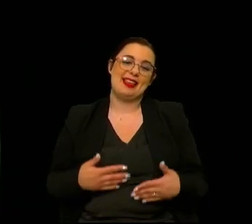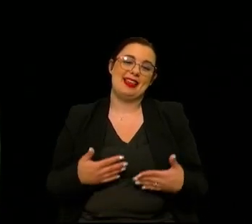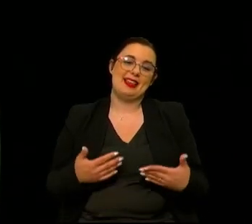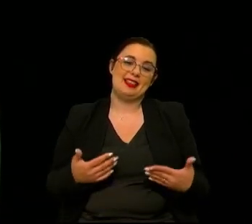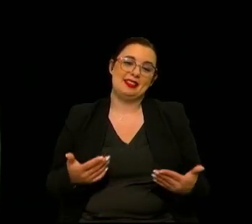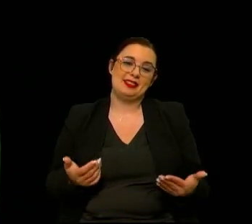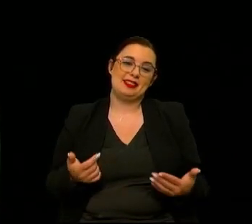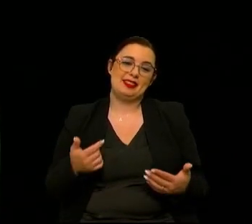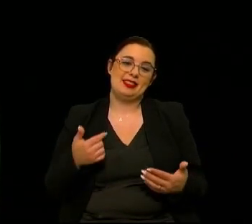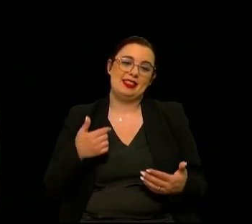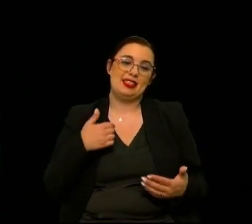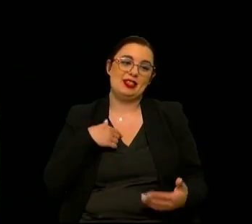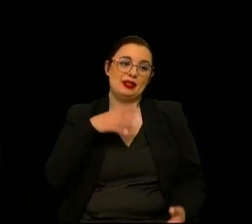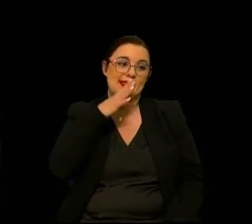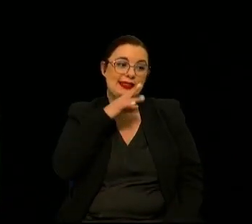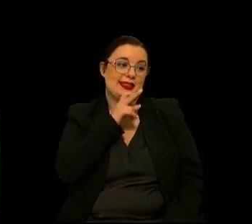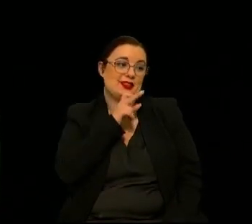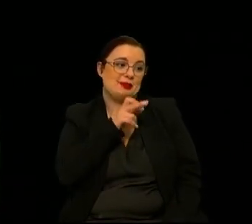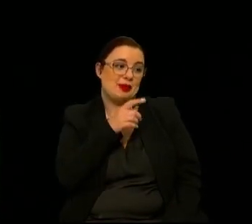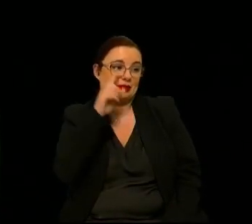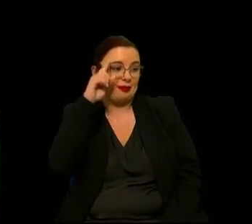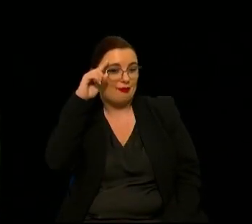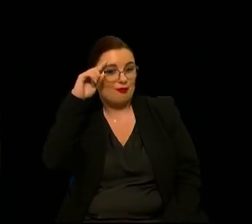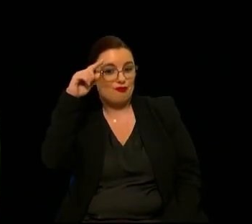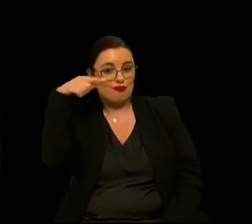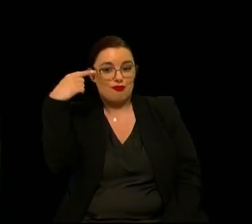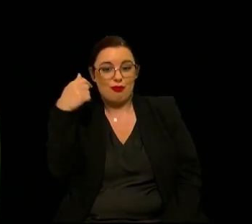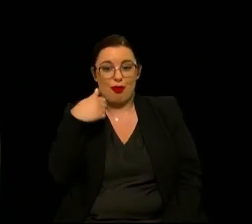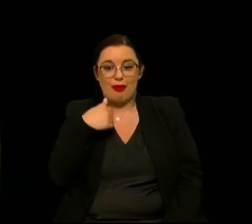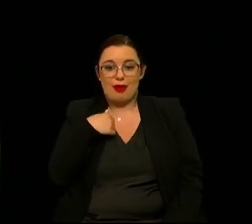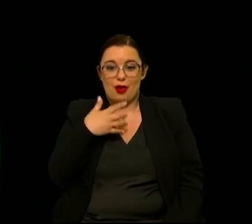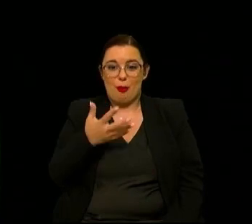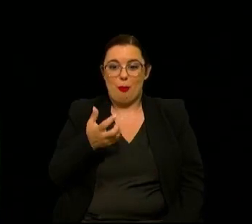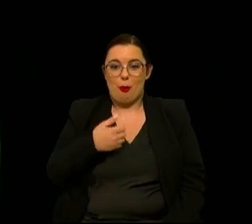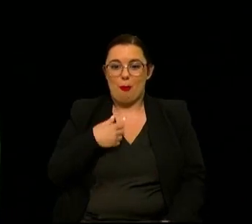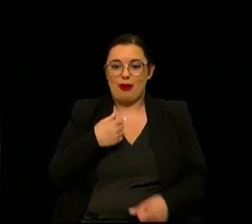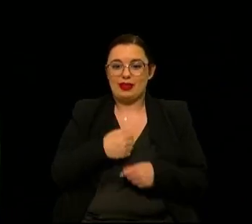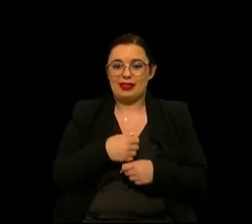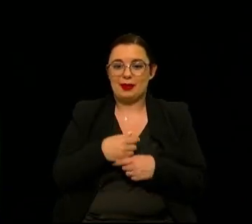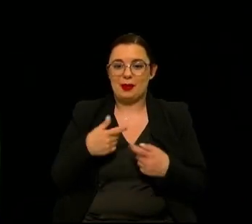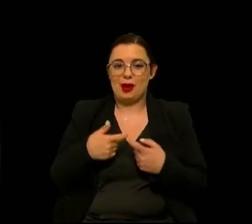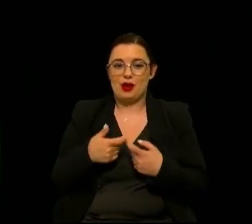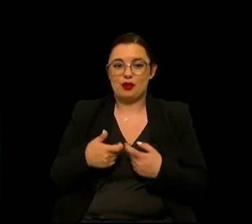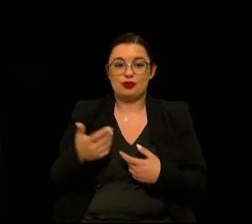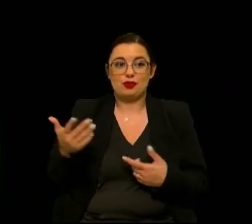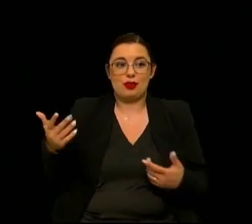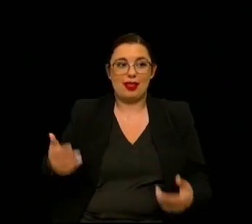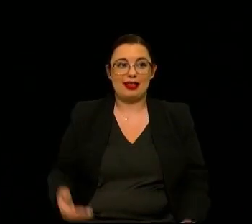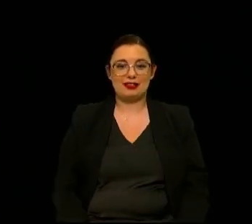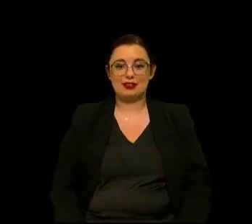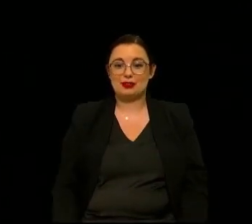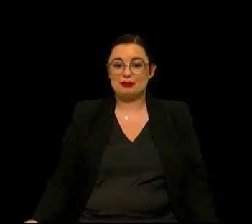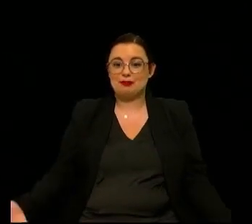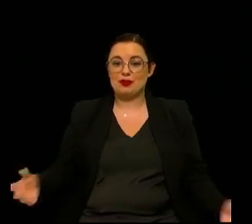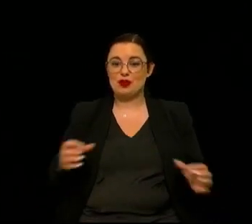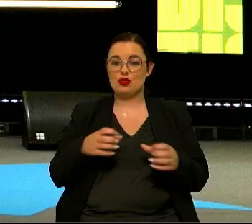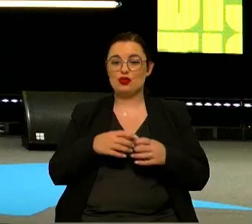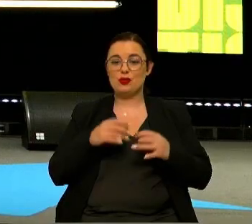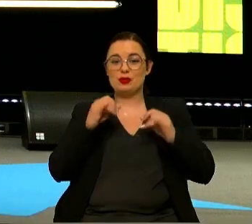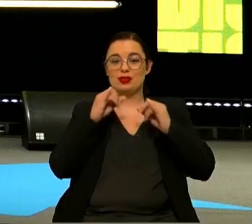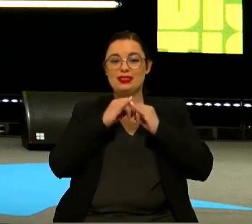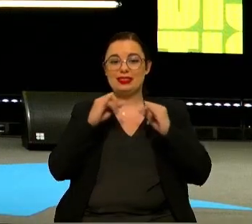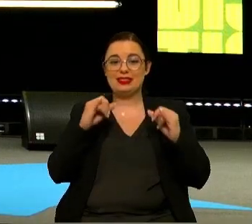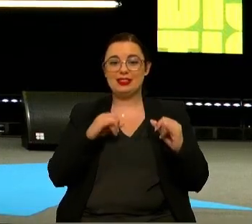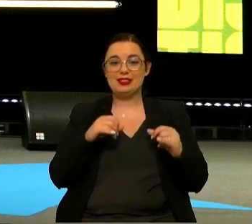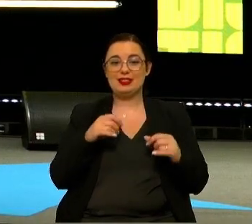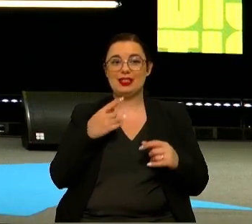Eu só soubesse a resposta a esta pergunta e poupava muito trabalho aos meus colegas que andam nos grupos internacionais a perceber onde é que